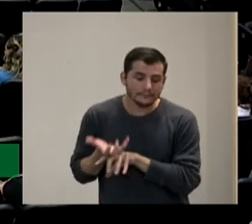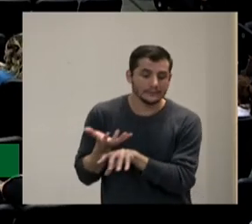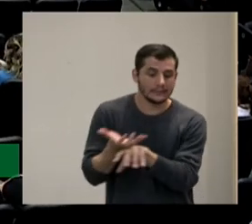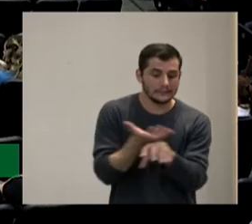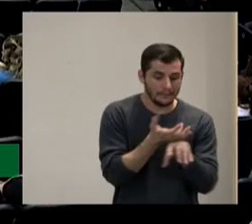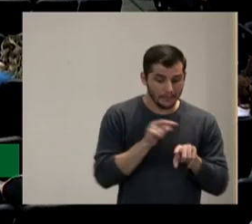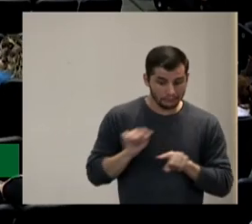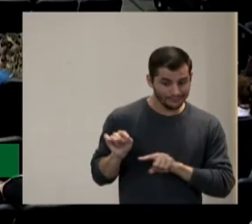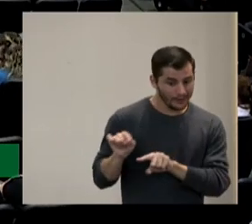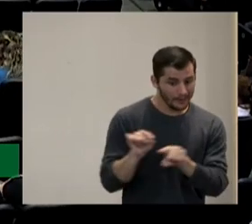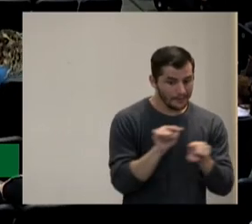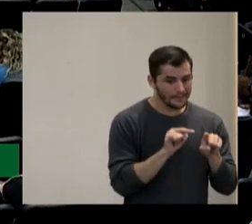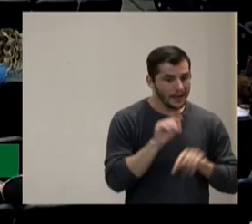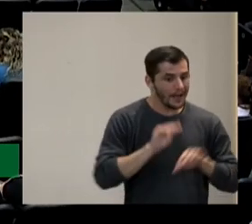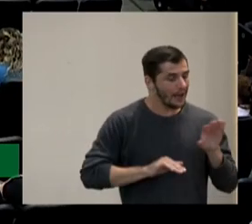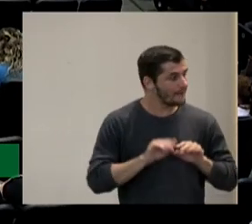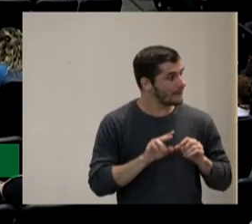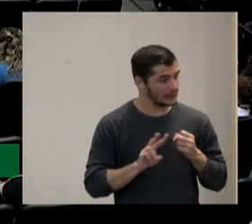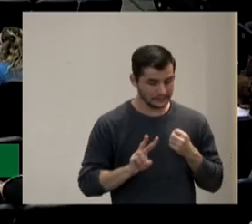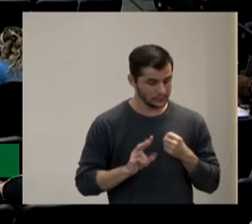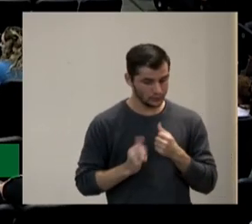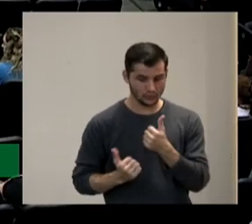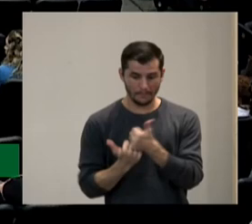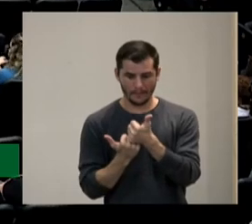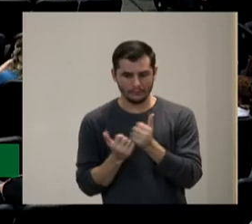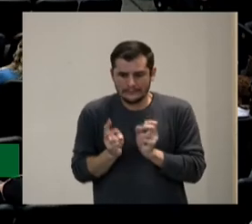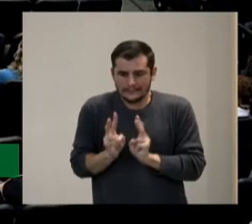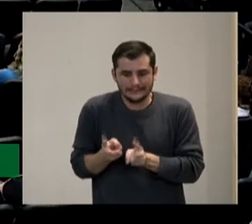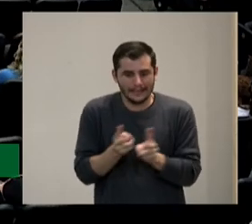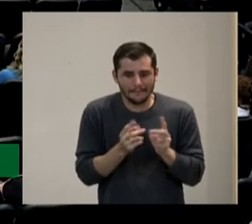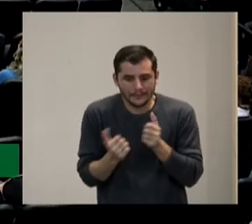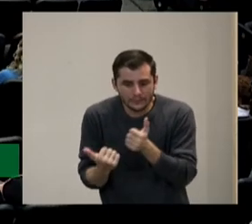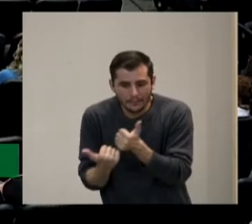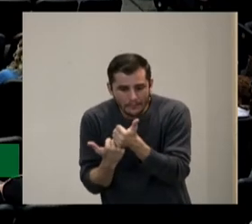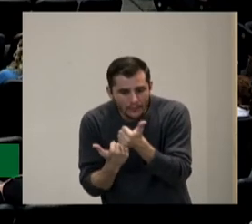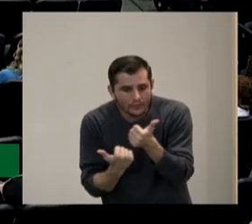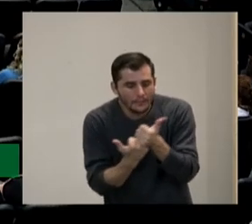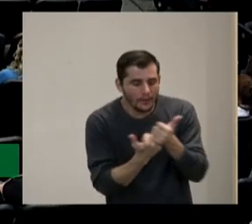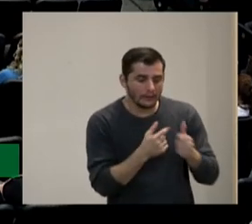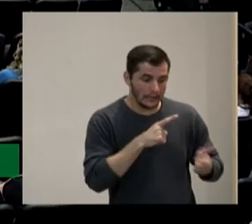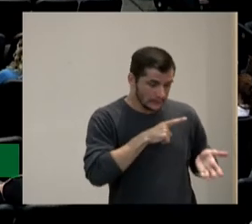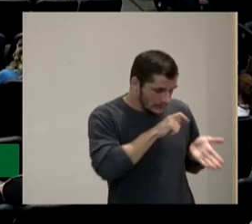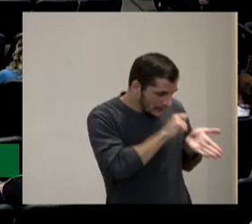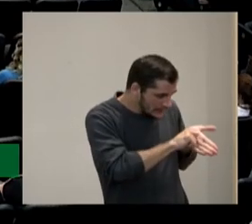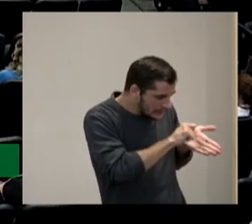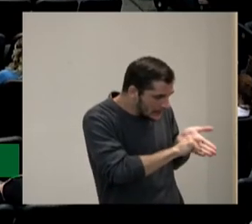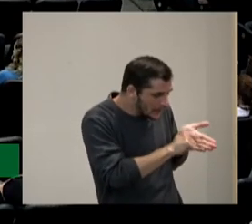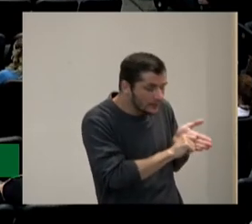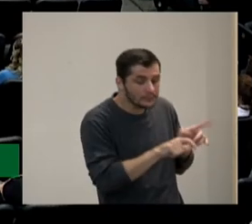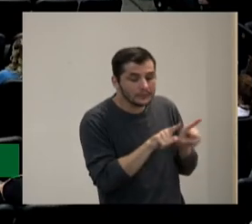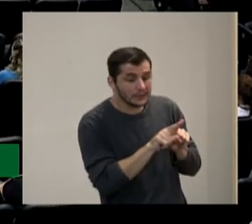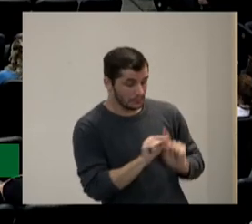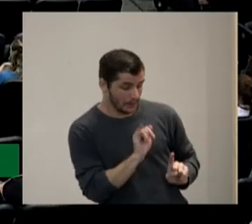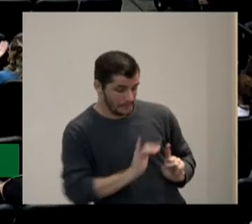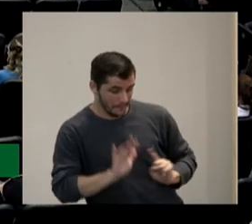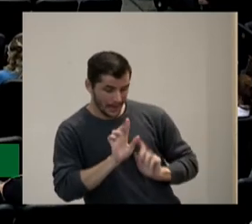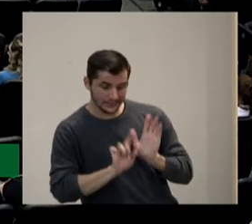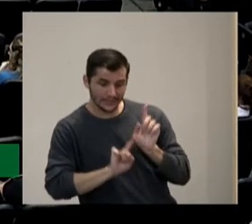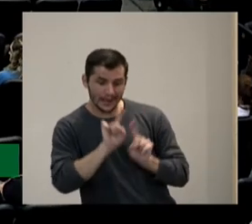exemplo tem soporte sempre sempre sempre já soporte escrito e soporte gráfico de qualquer coisa que apresentem